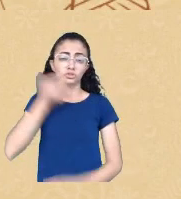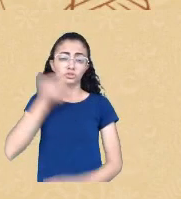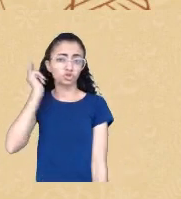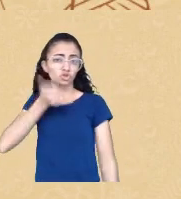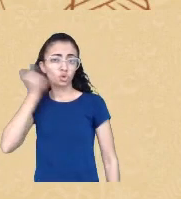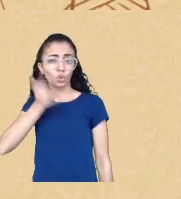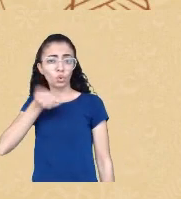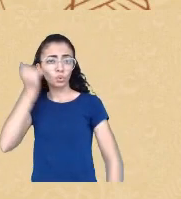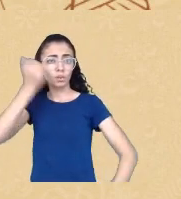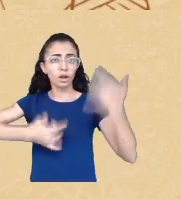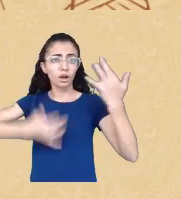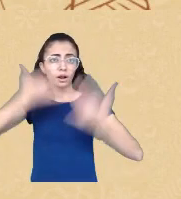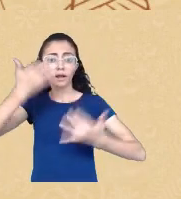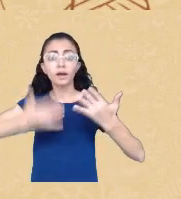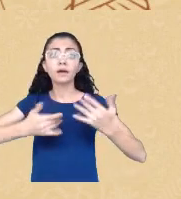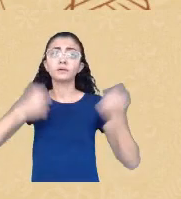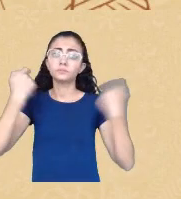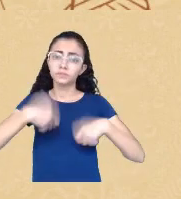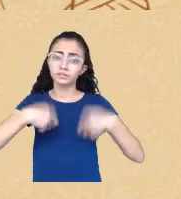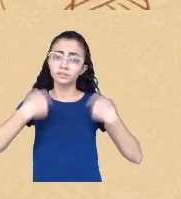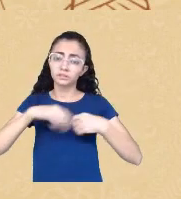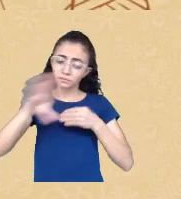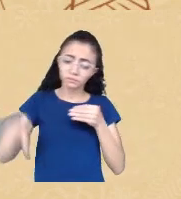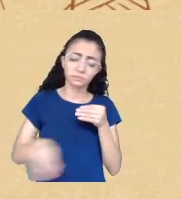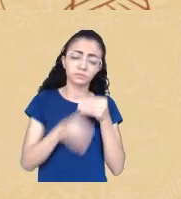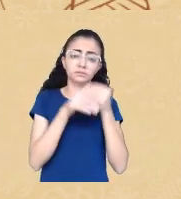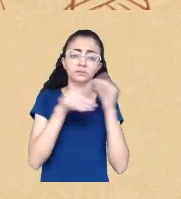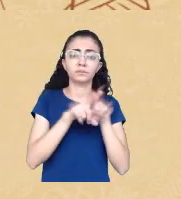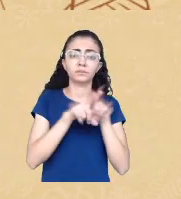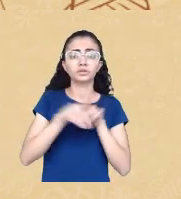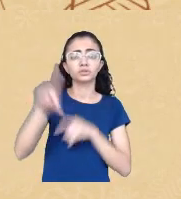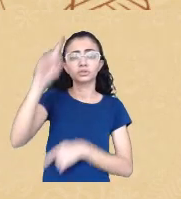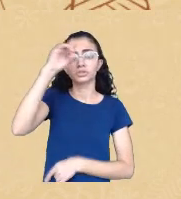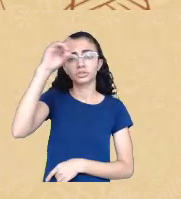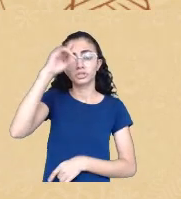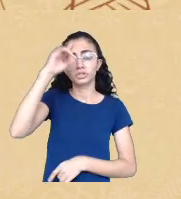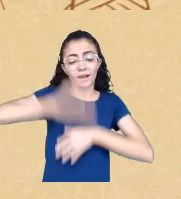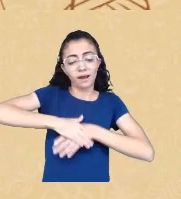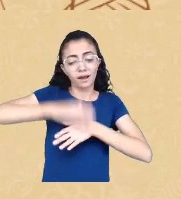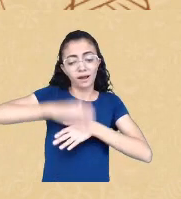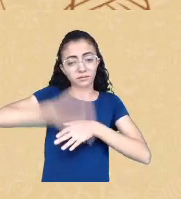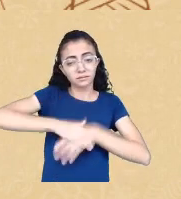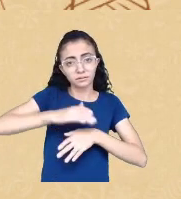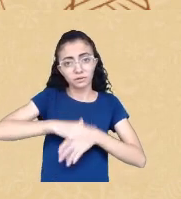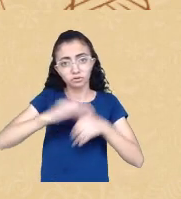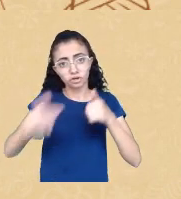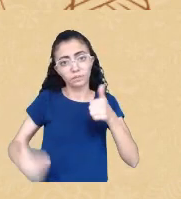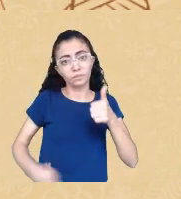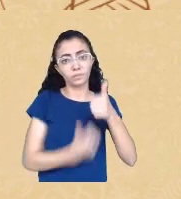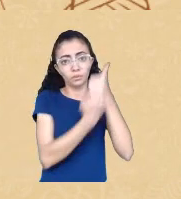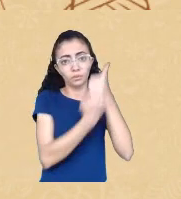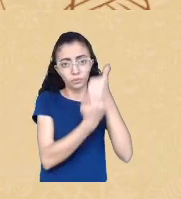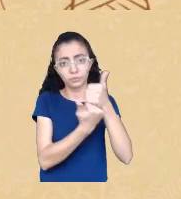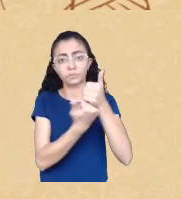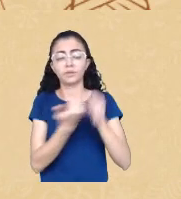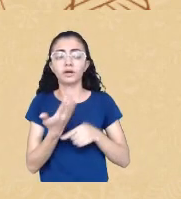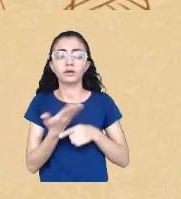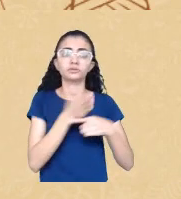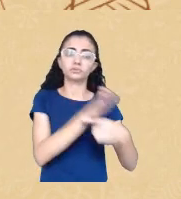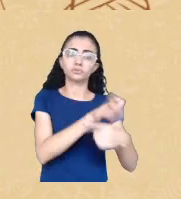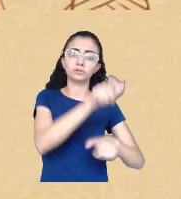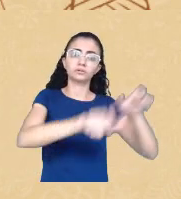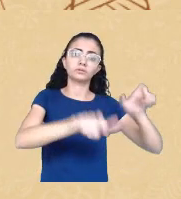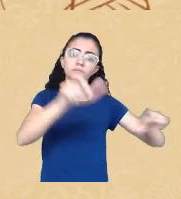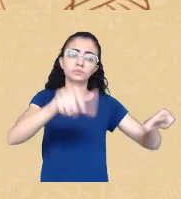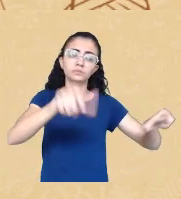introduzir no nosso cotidiano práticas de fortalecimento aqueles e aquelas que vivem